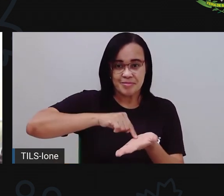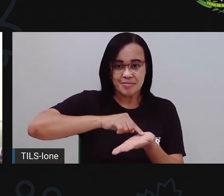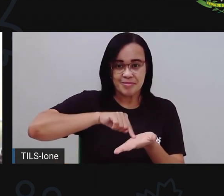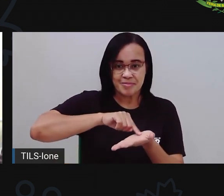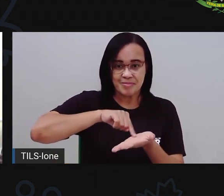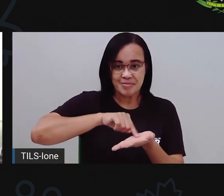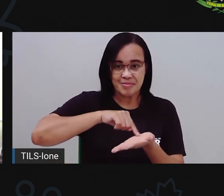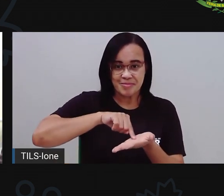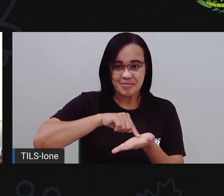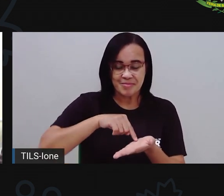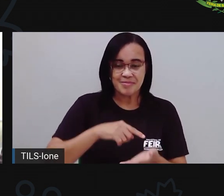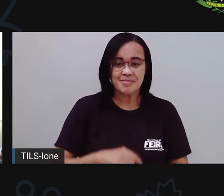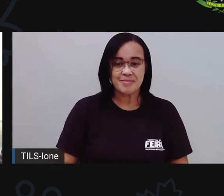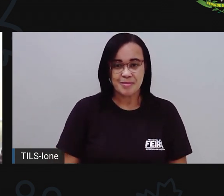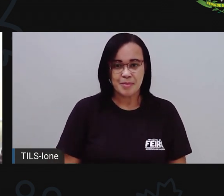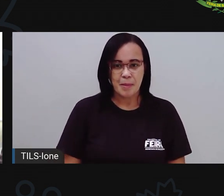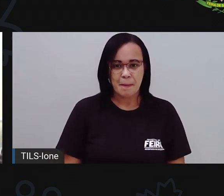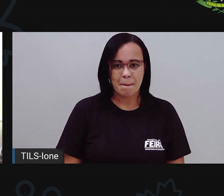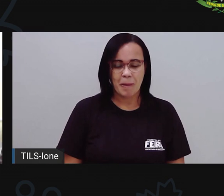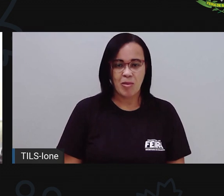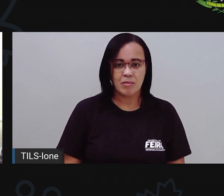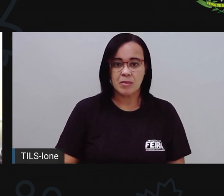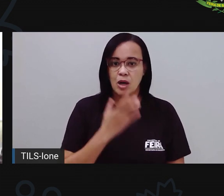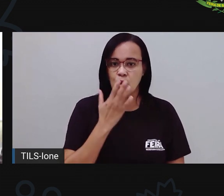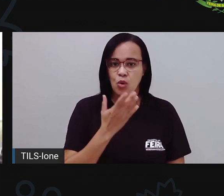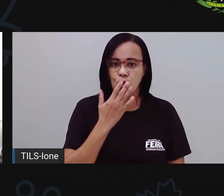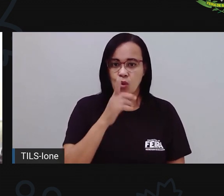bolinha, né, com o amarelo.